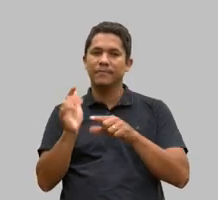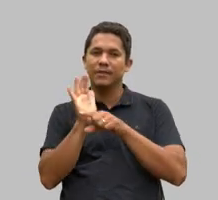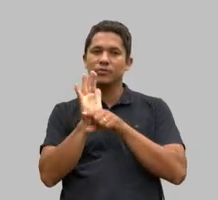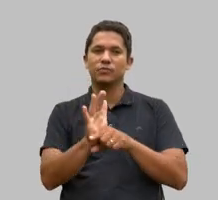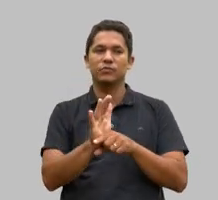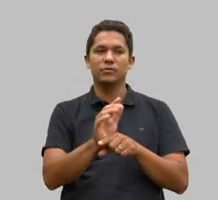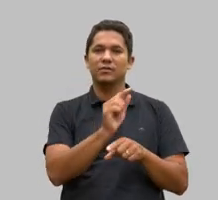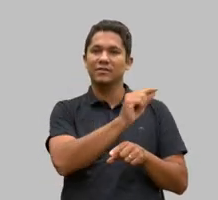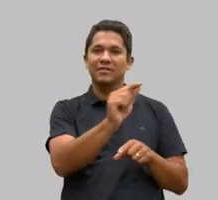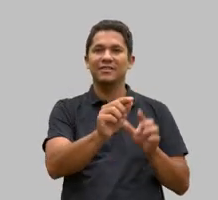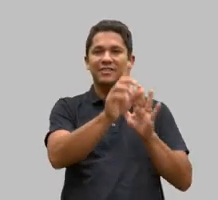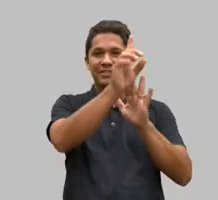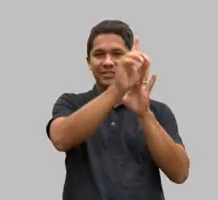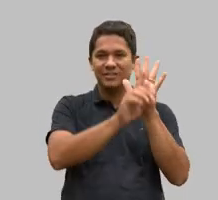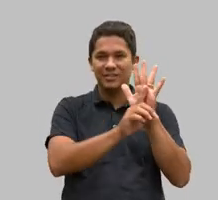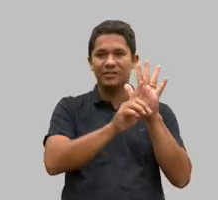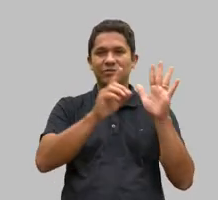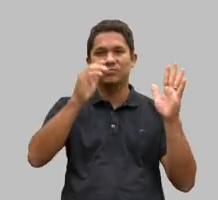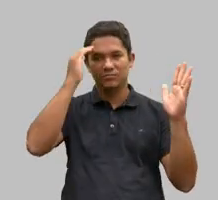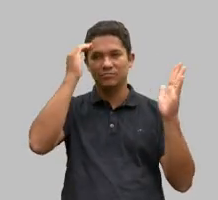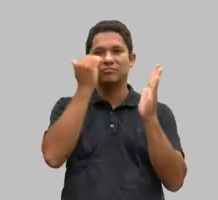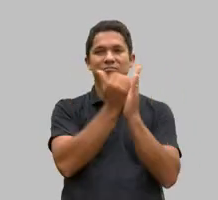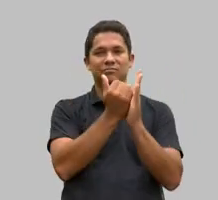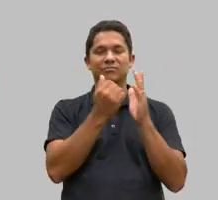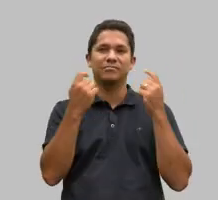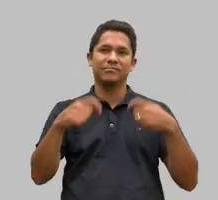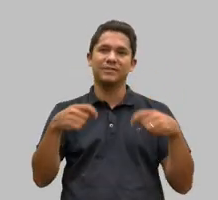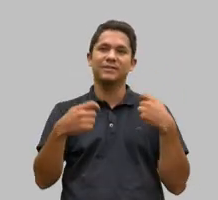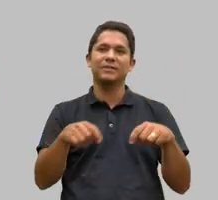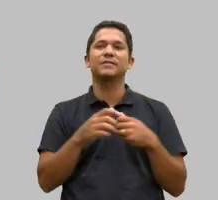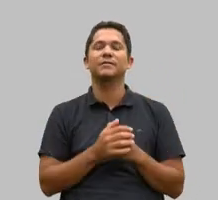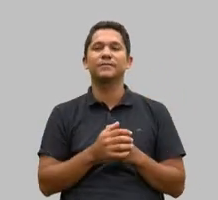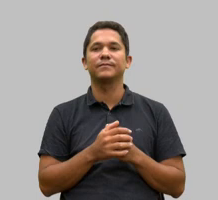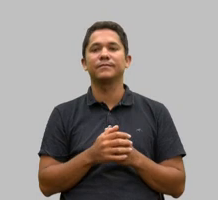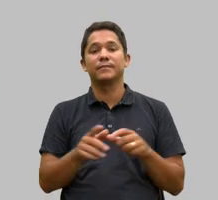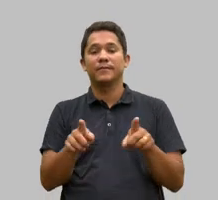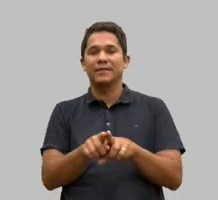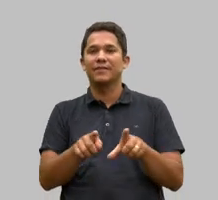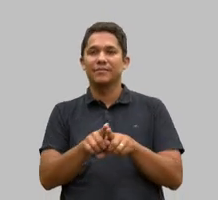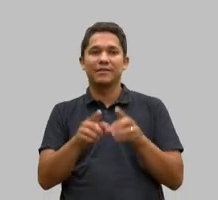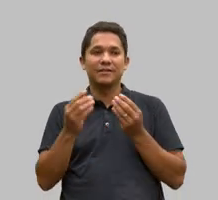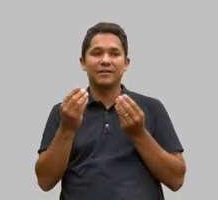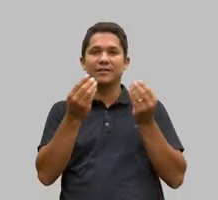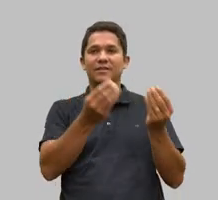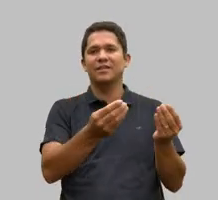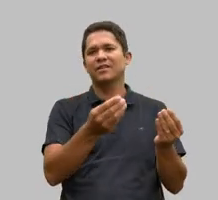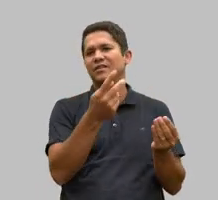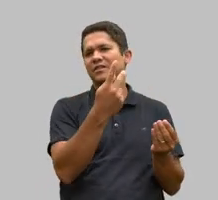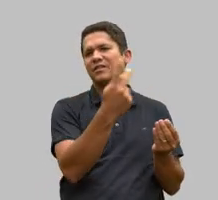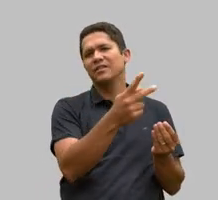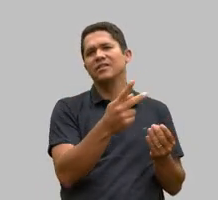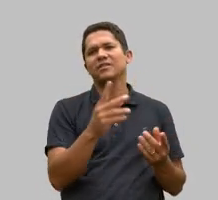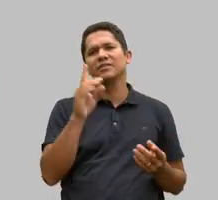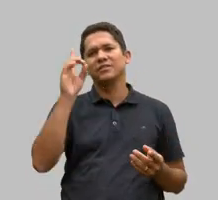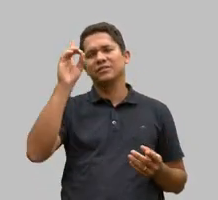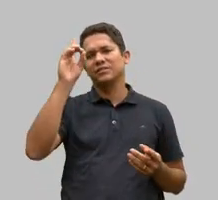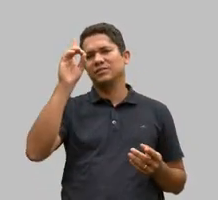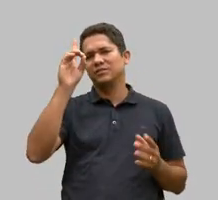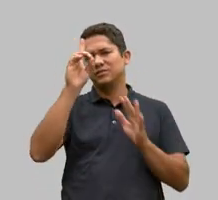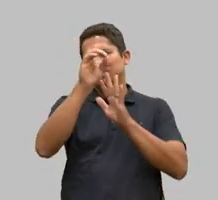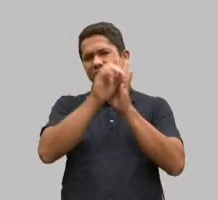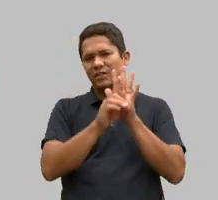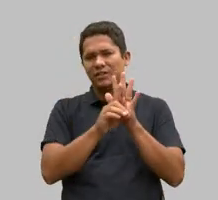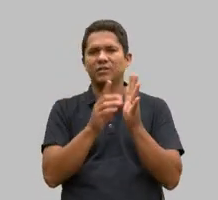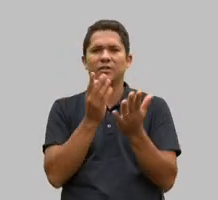violados e que a gente consiga garantir os mínimos direitos dessas pessoas. Direito à educação, a uma saúde